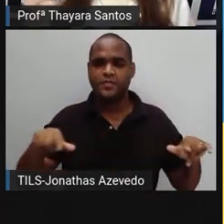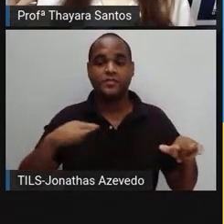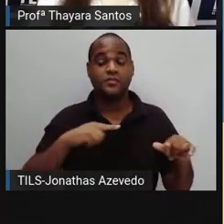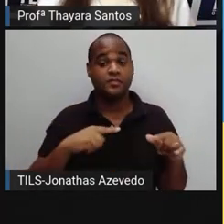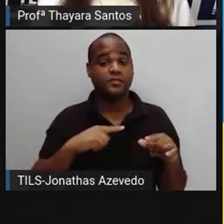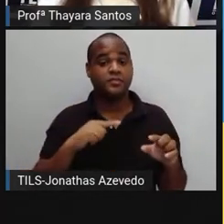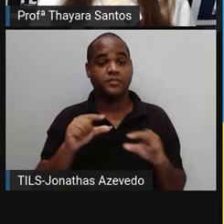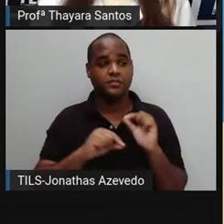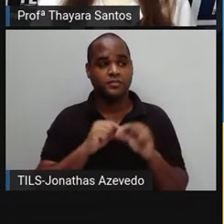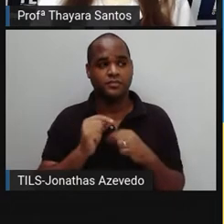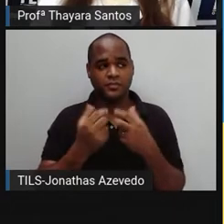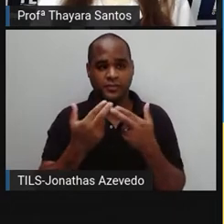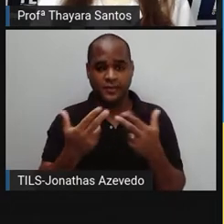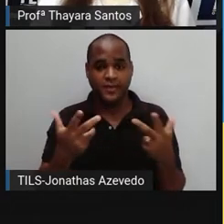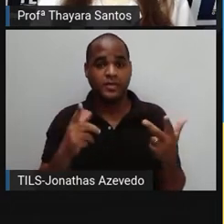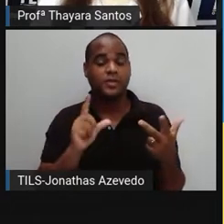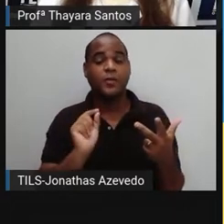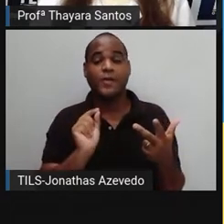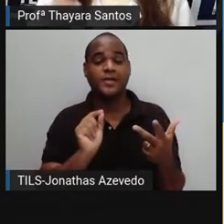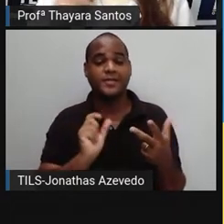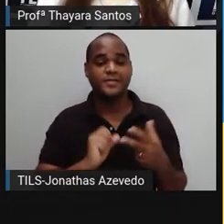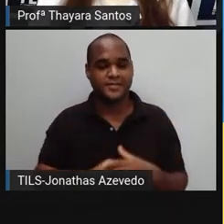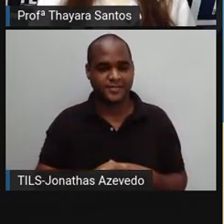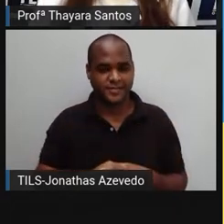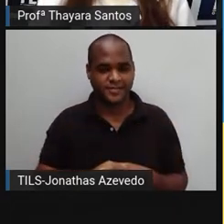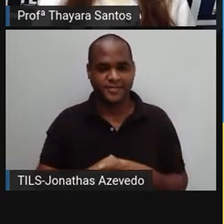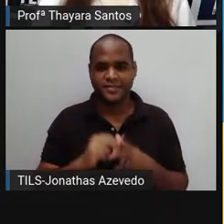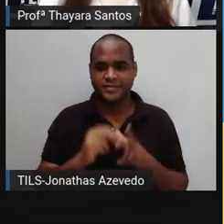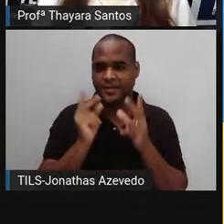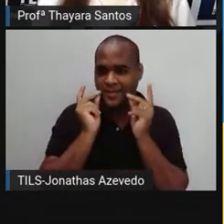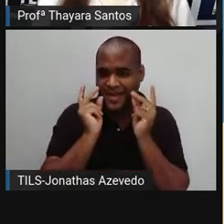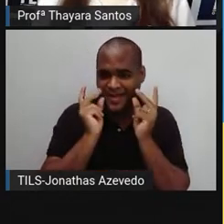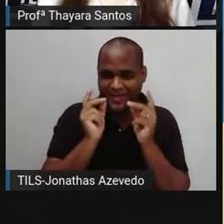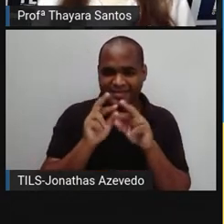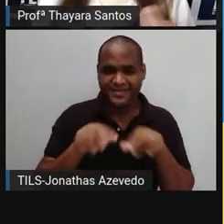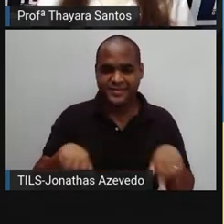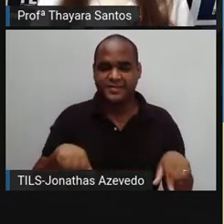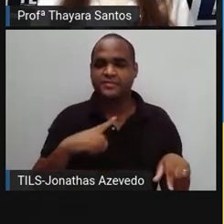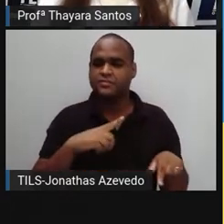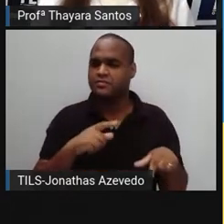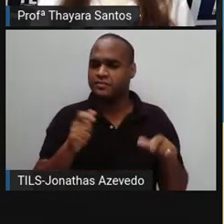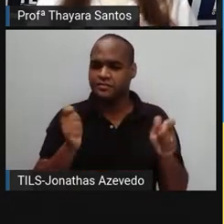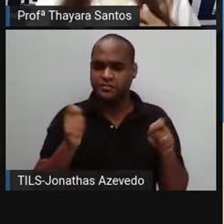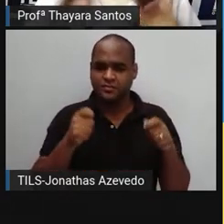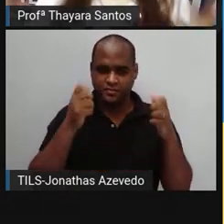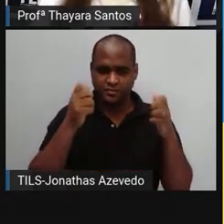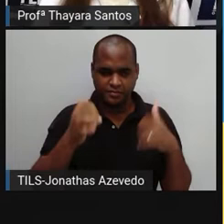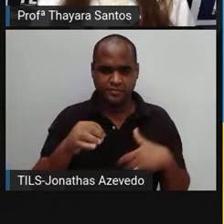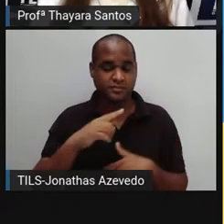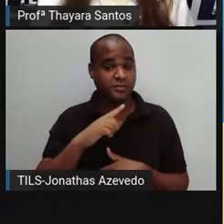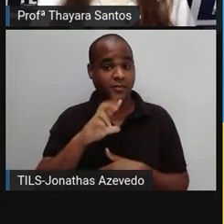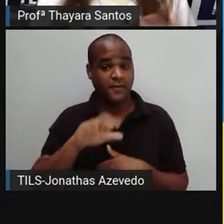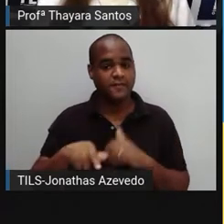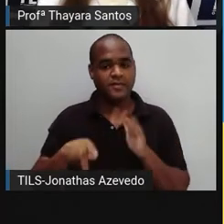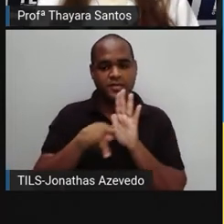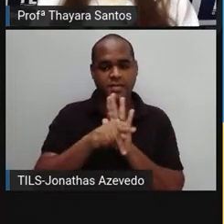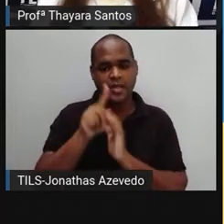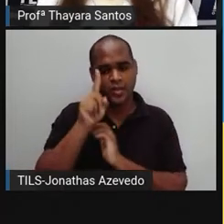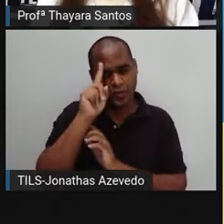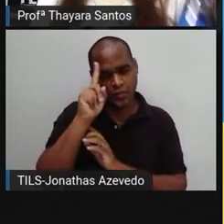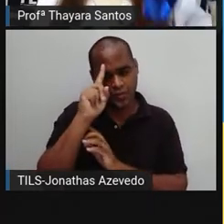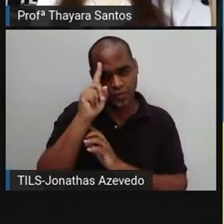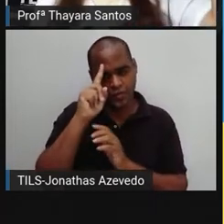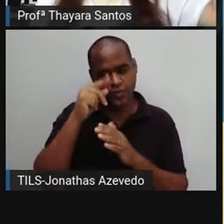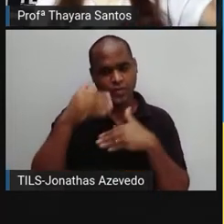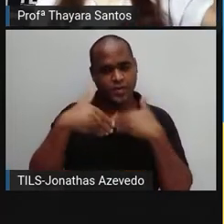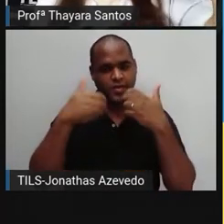Então, a gente tem os plásticos que eles são, estão presentes no nosso dia a dia em tudo. Por